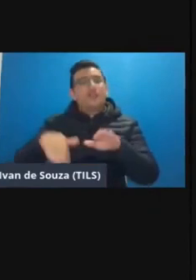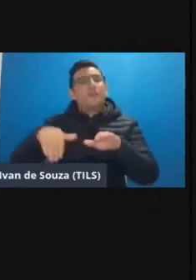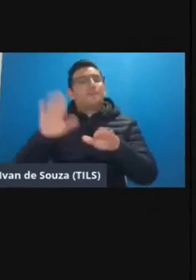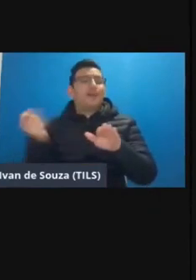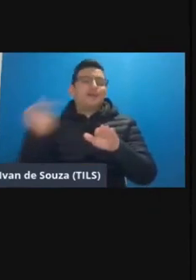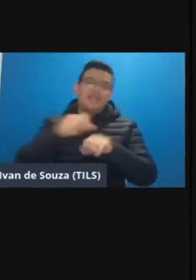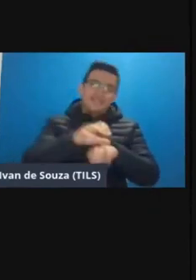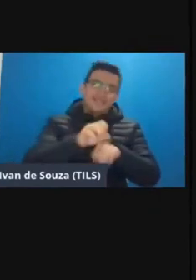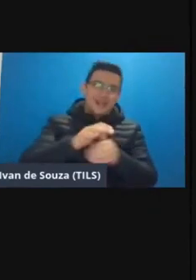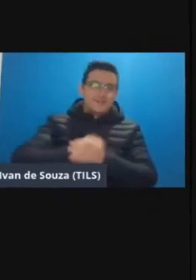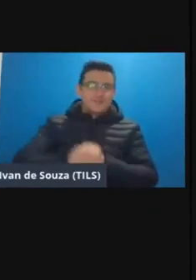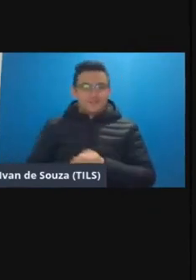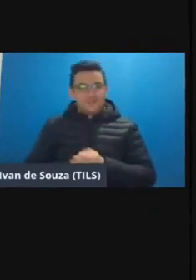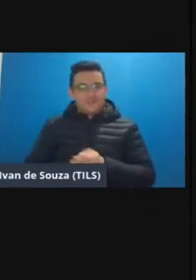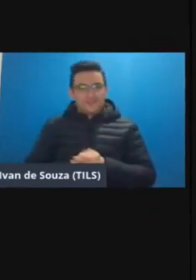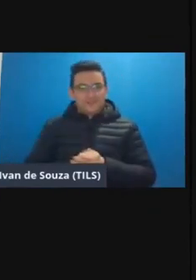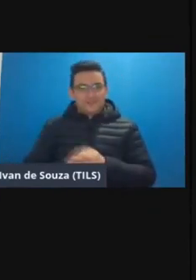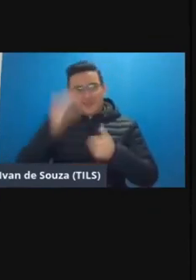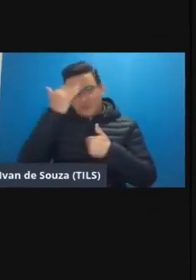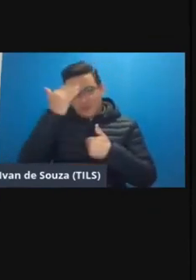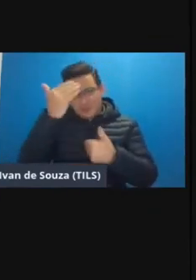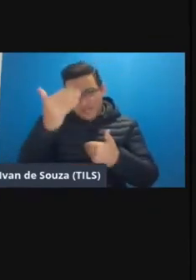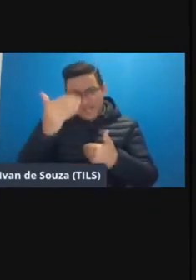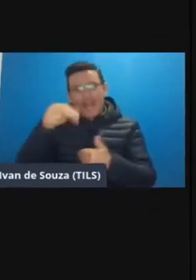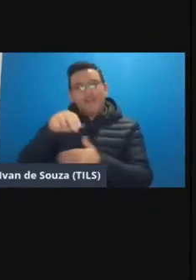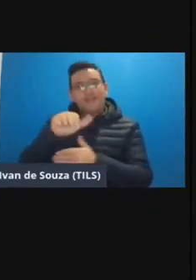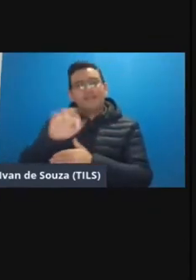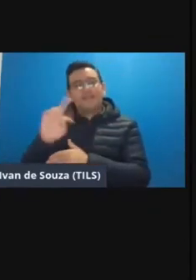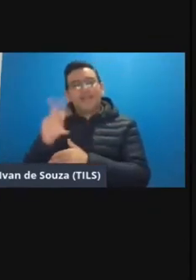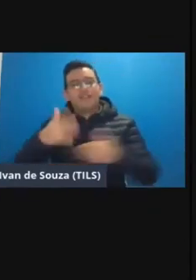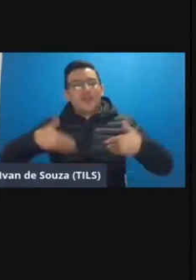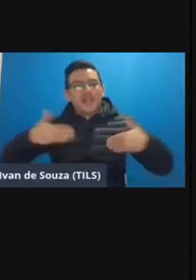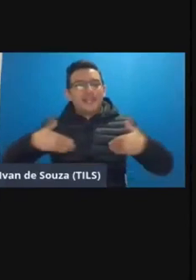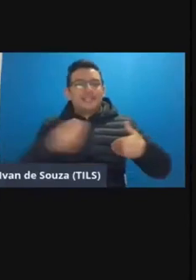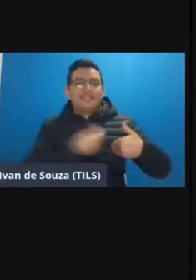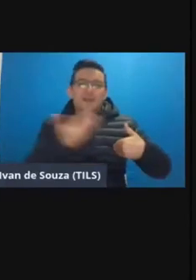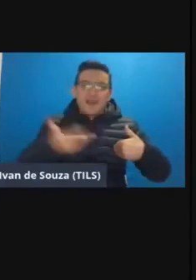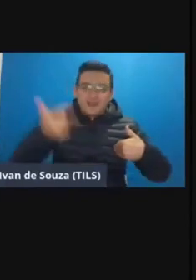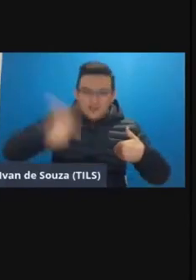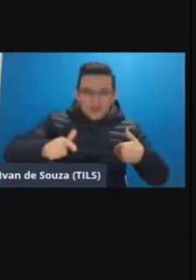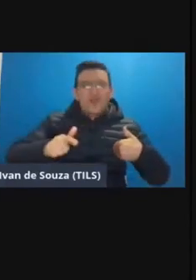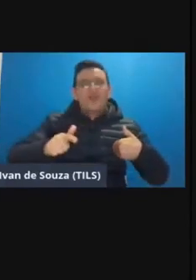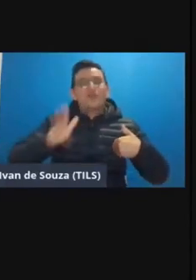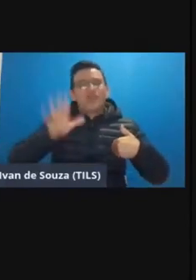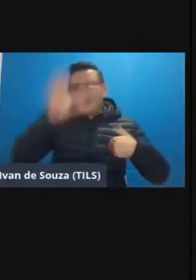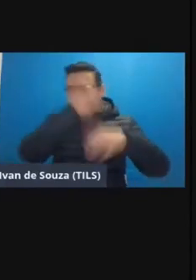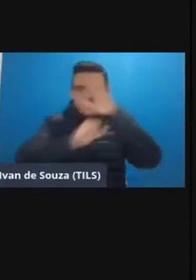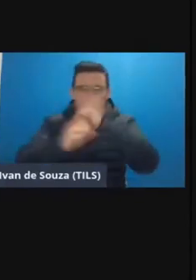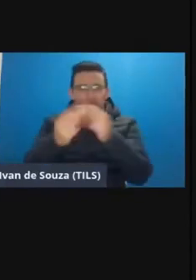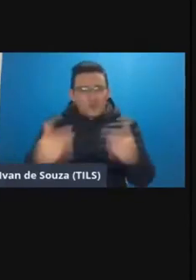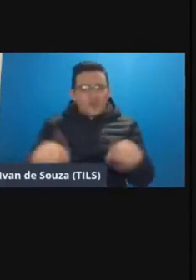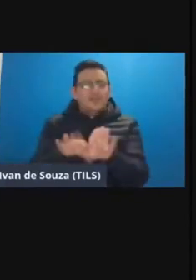ensinar obrigada Natália uma alegria tá com a Natália de novo já aprendi tanto com a Natália com a Giovanna